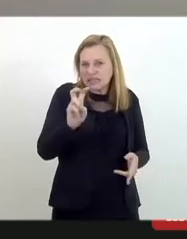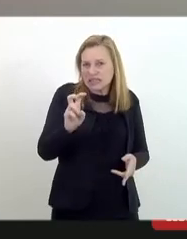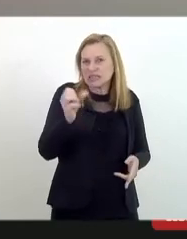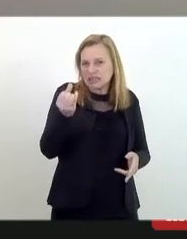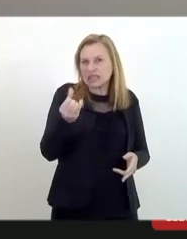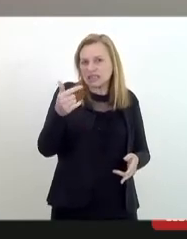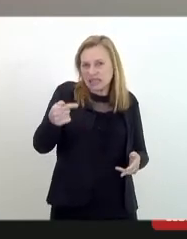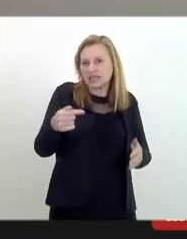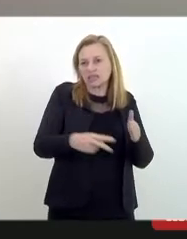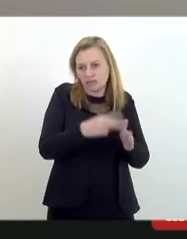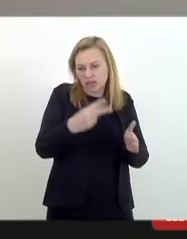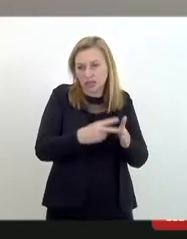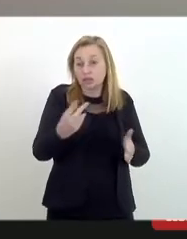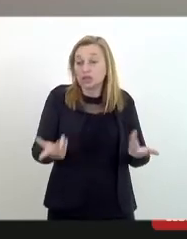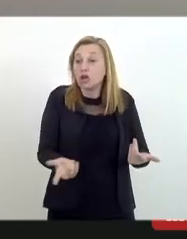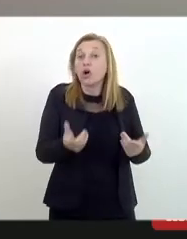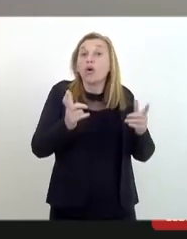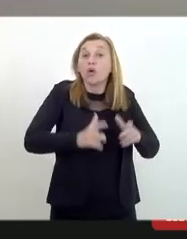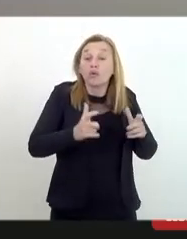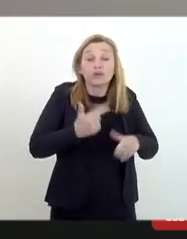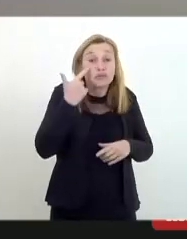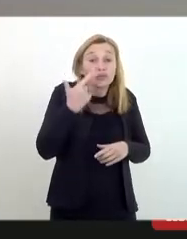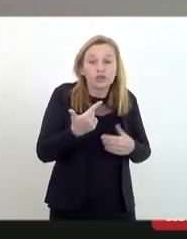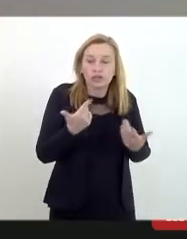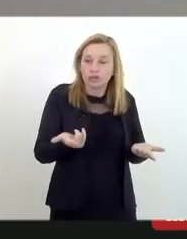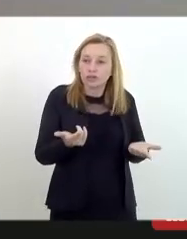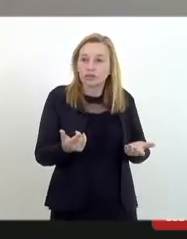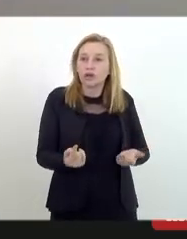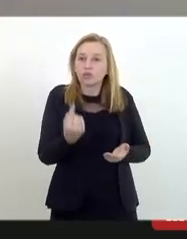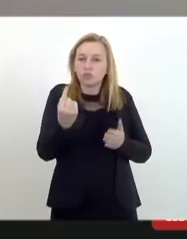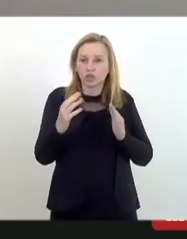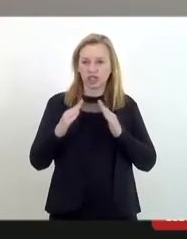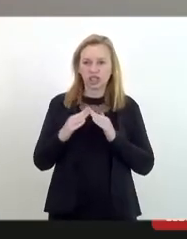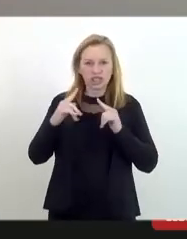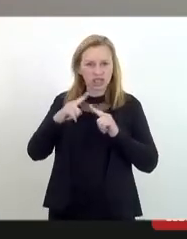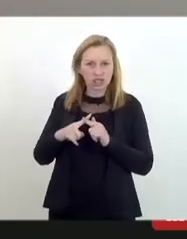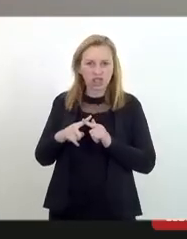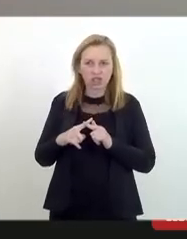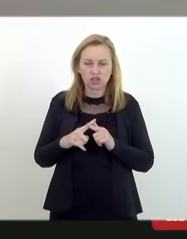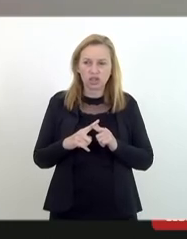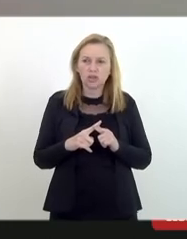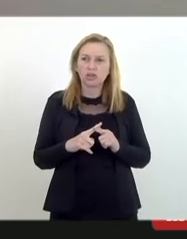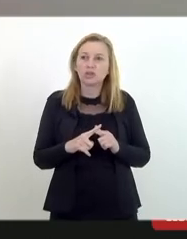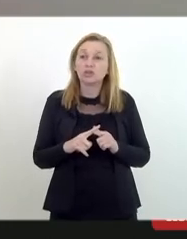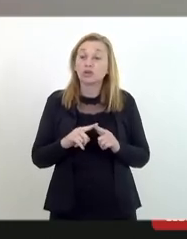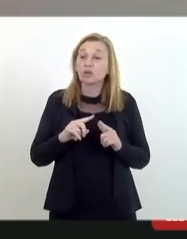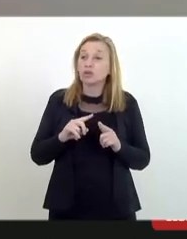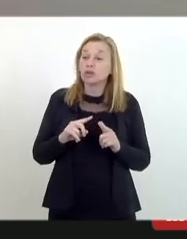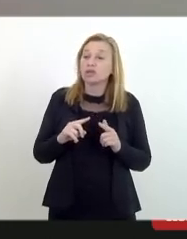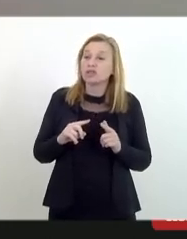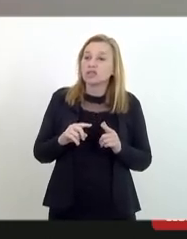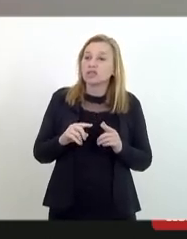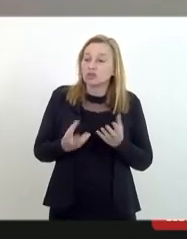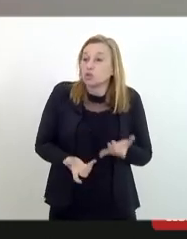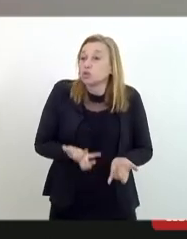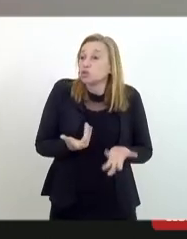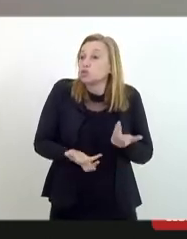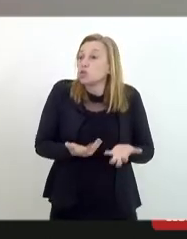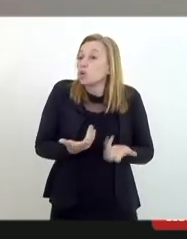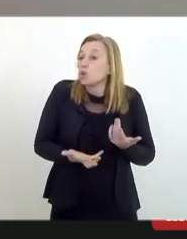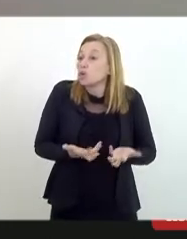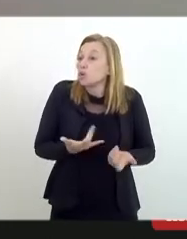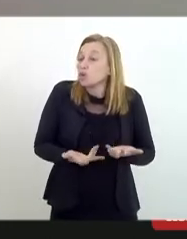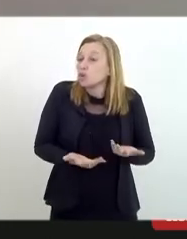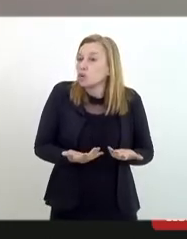seis, sete vezes onde nós vimos alguma igreja algum tempo ser vilipendiado